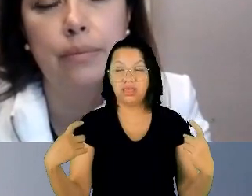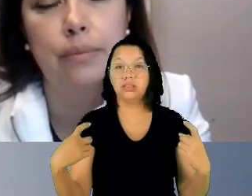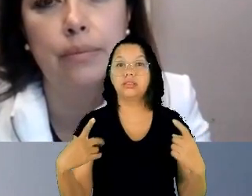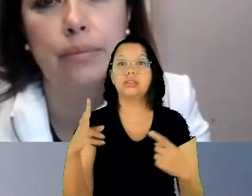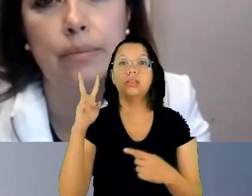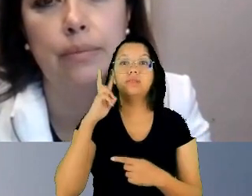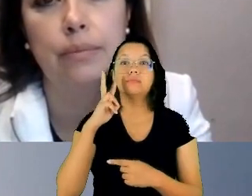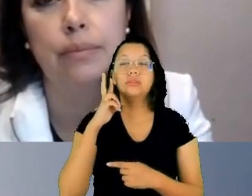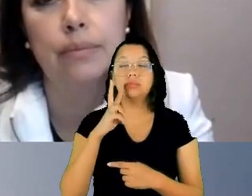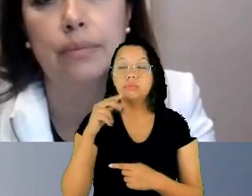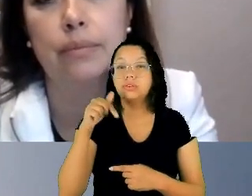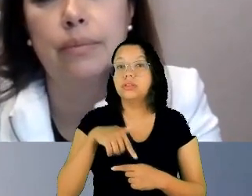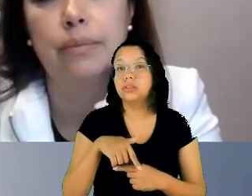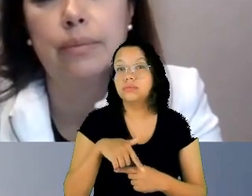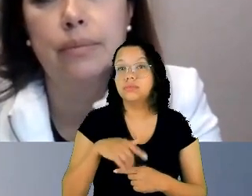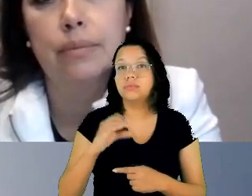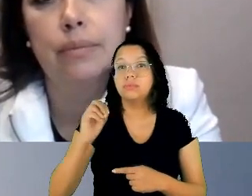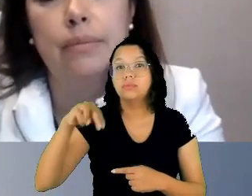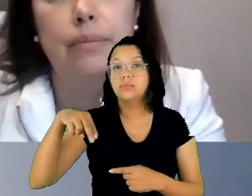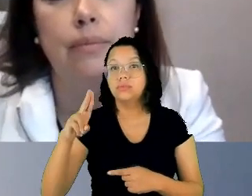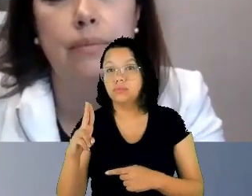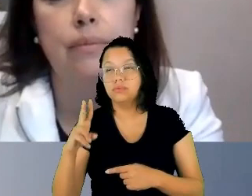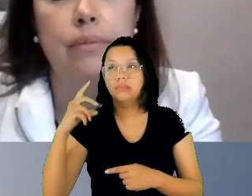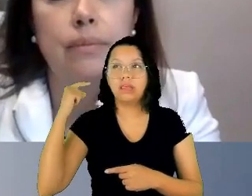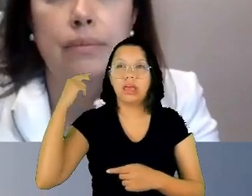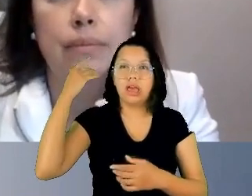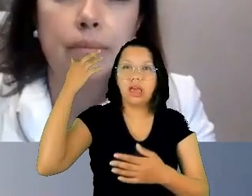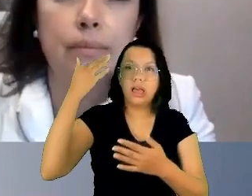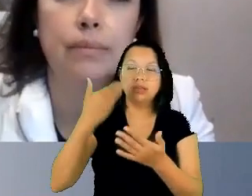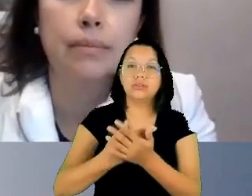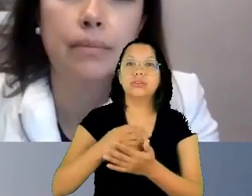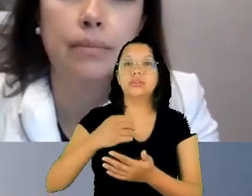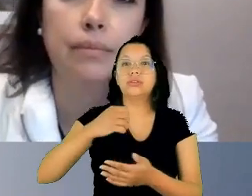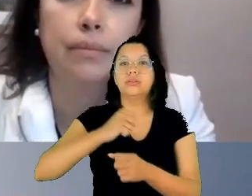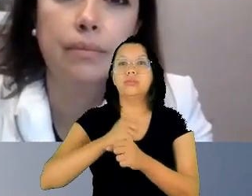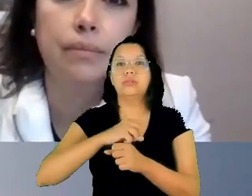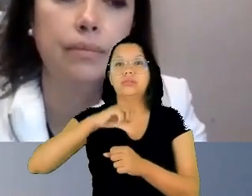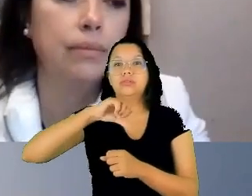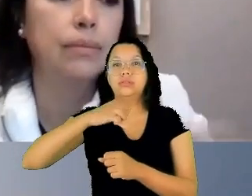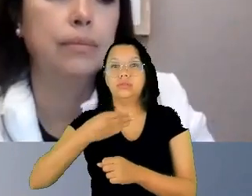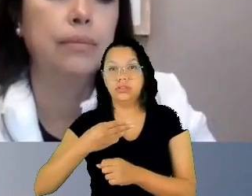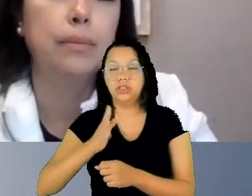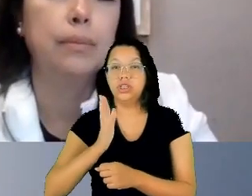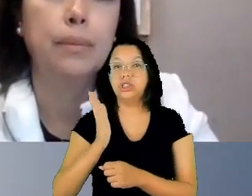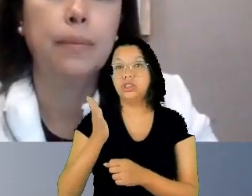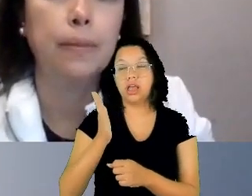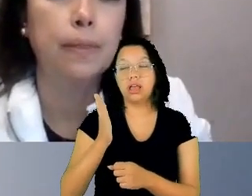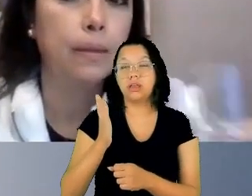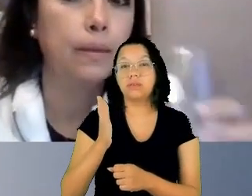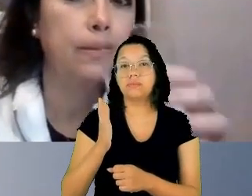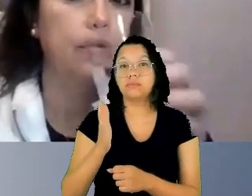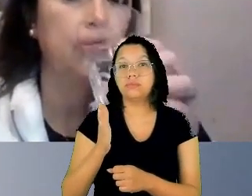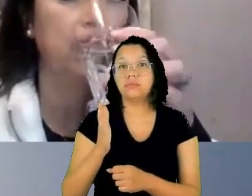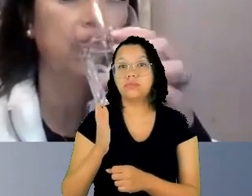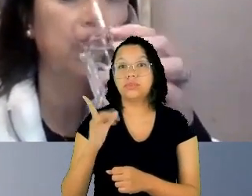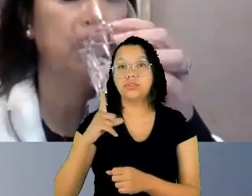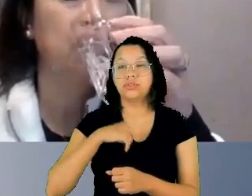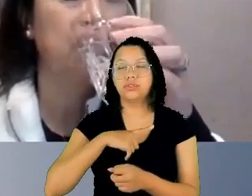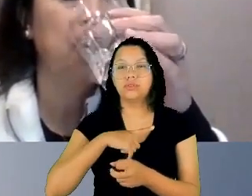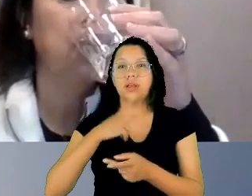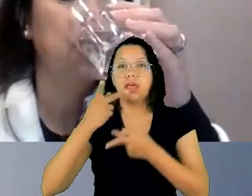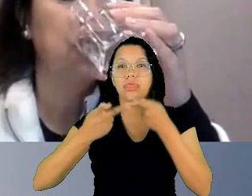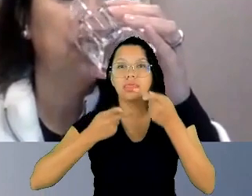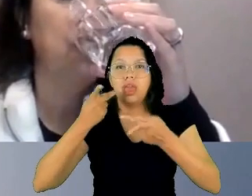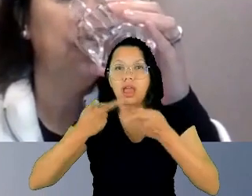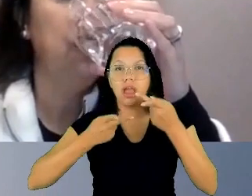desde 93, já contava com uma declaração, a declaração sobre a eliminação da